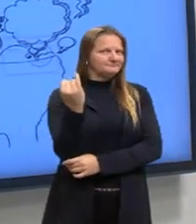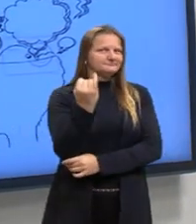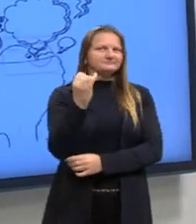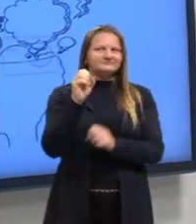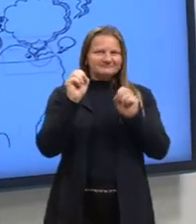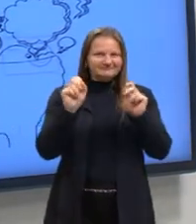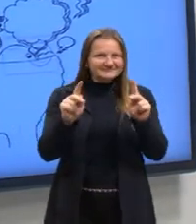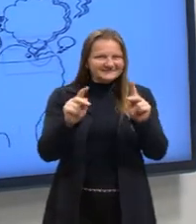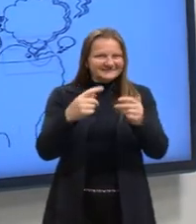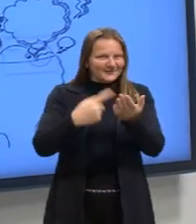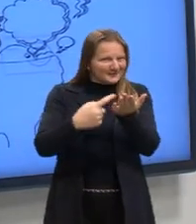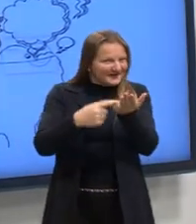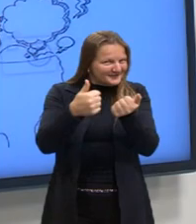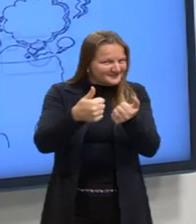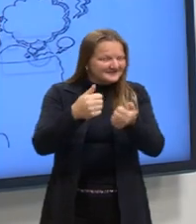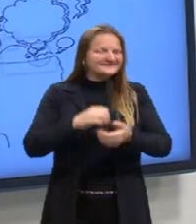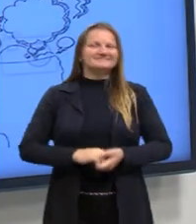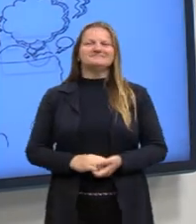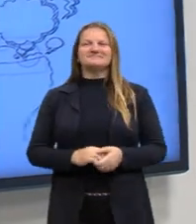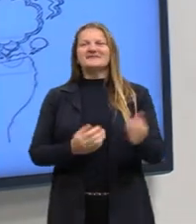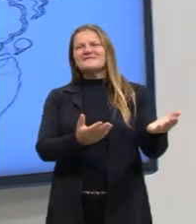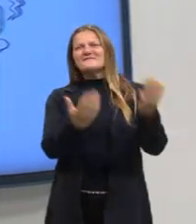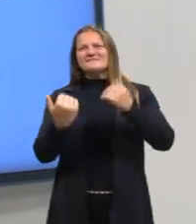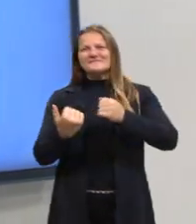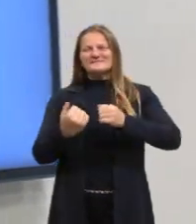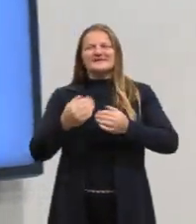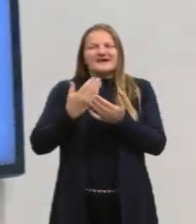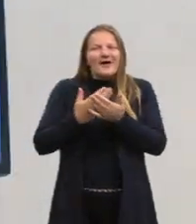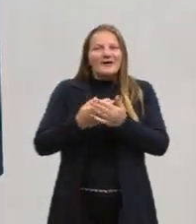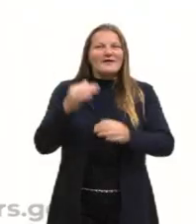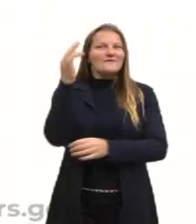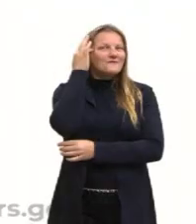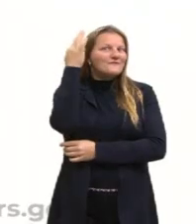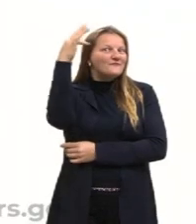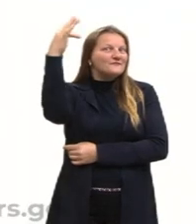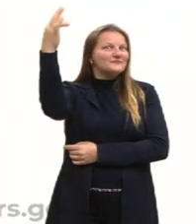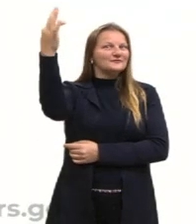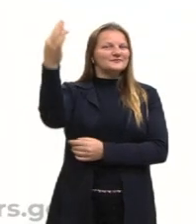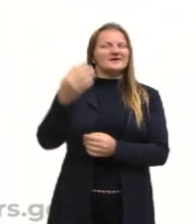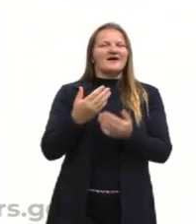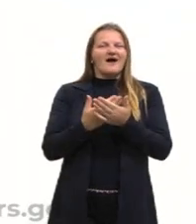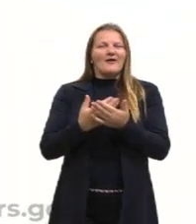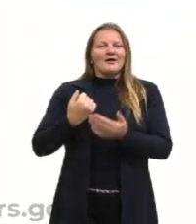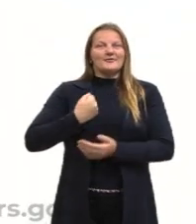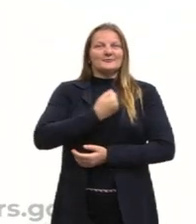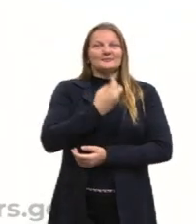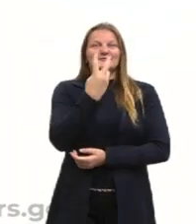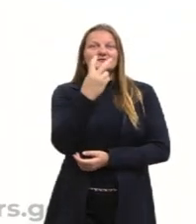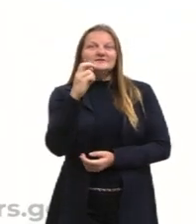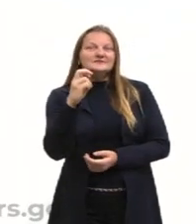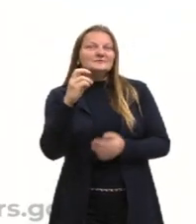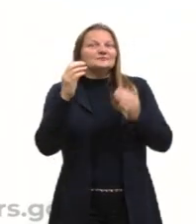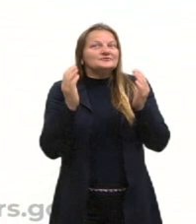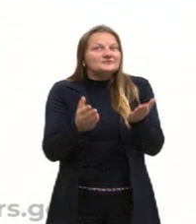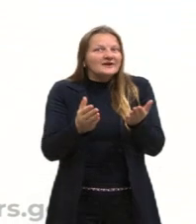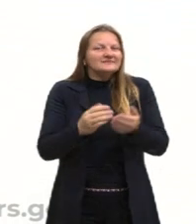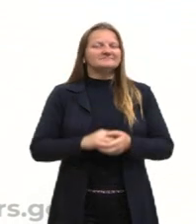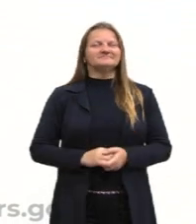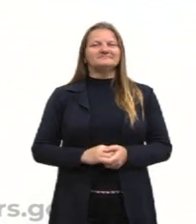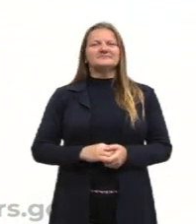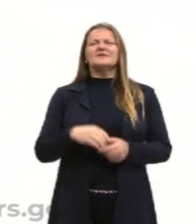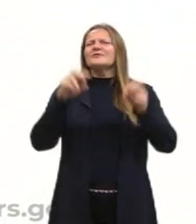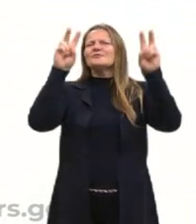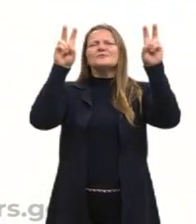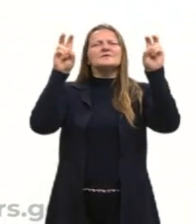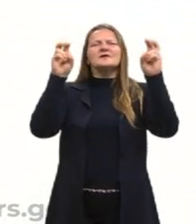ok? Combinado? Então vamos lá, mais uma aula de filosofia na sala de número 25 já, vamos estudar hoje quais